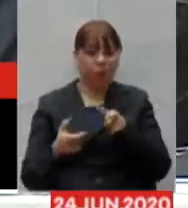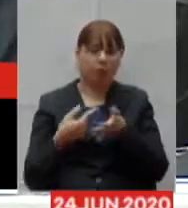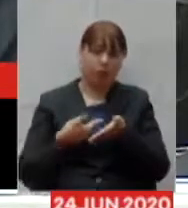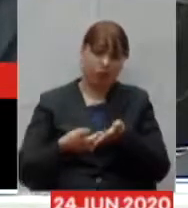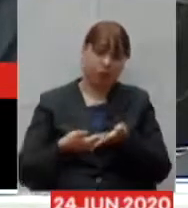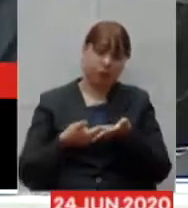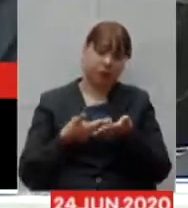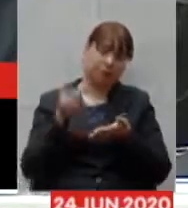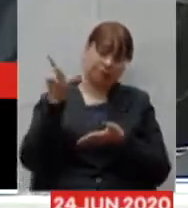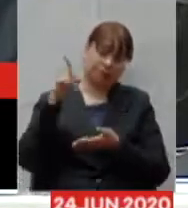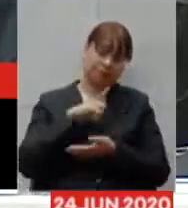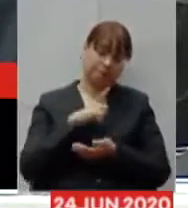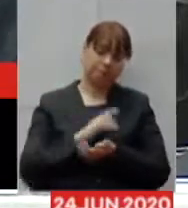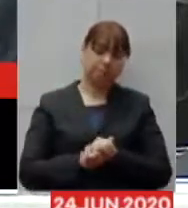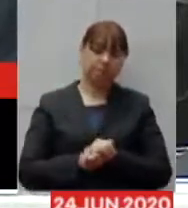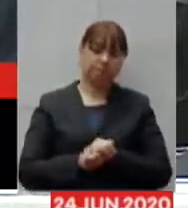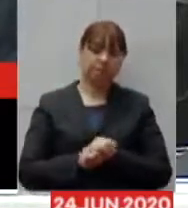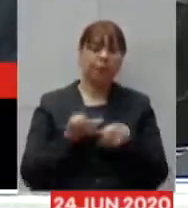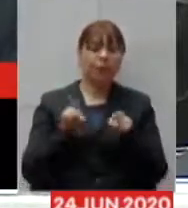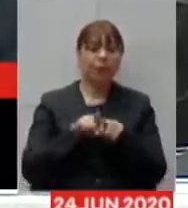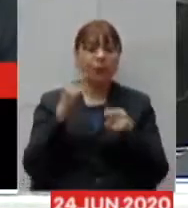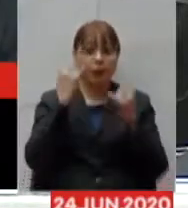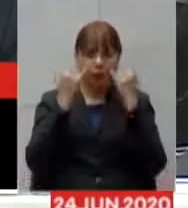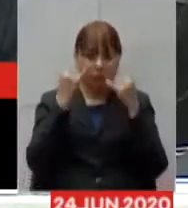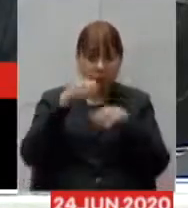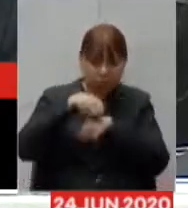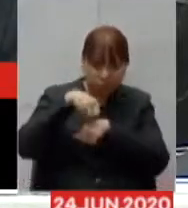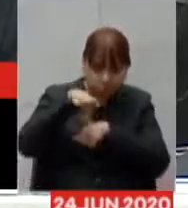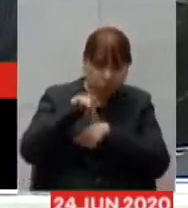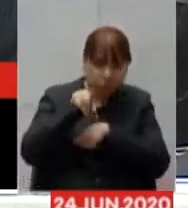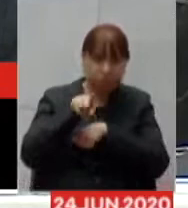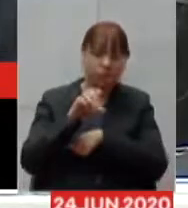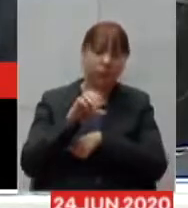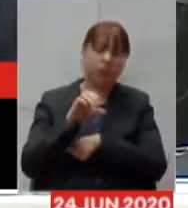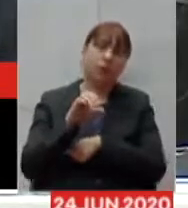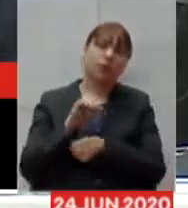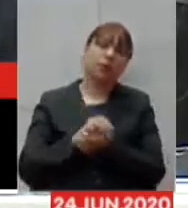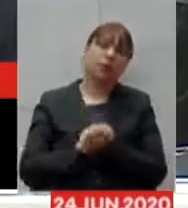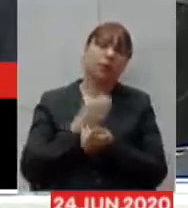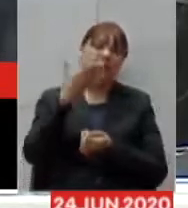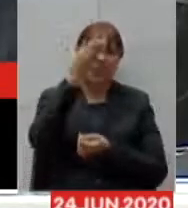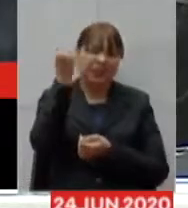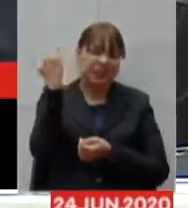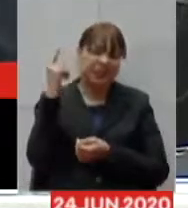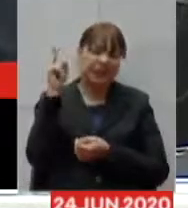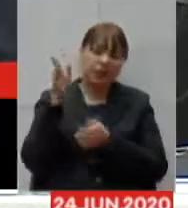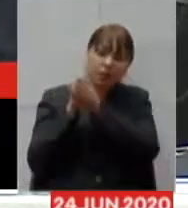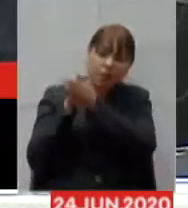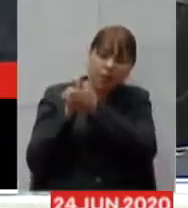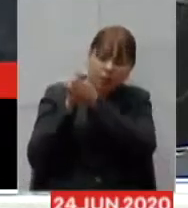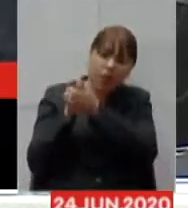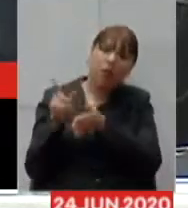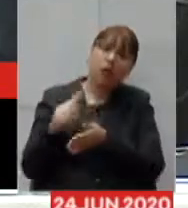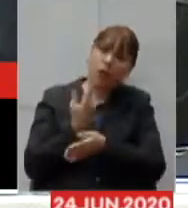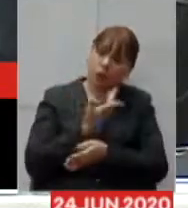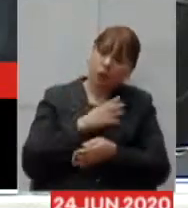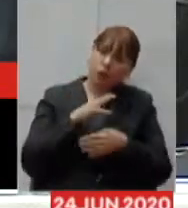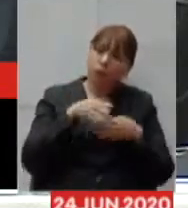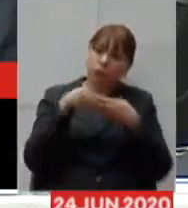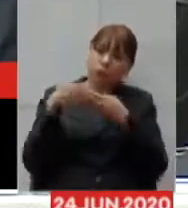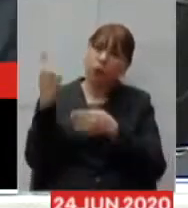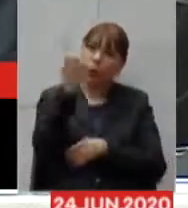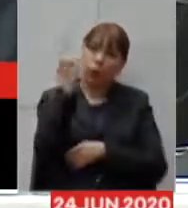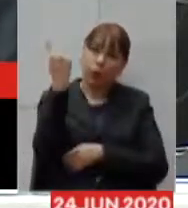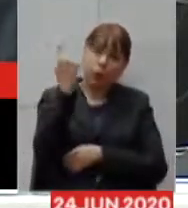tivemos uma outra informação também do deputado Caspimento que eu tinha esquecido da região do Jequitinhonha nós encaminhamos dez ventiladores